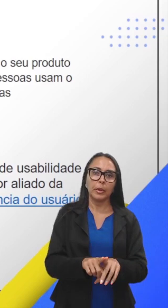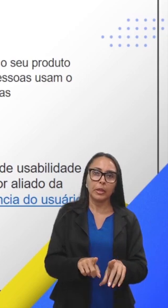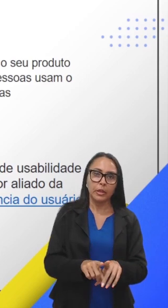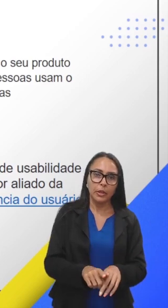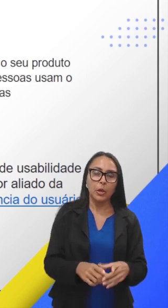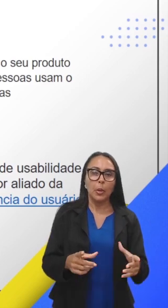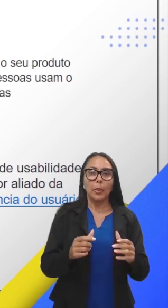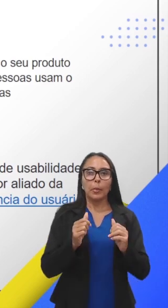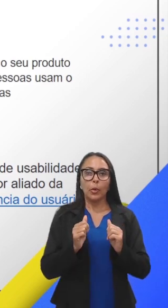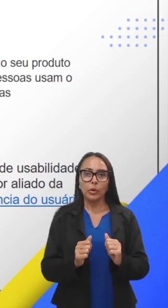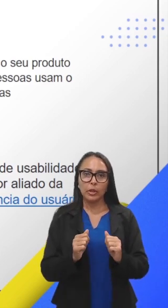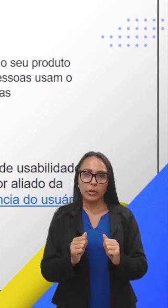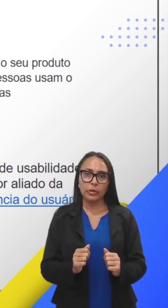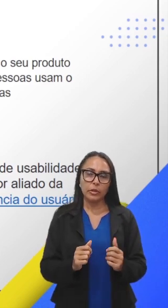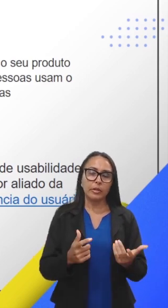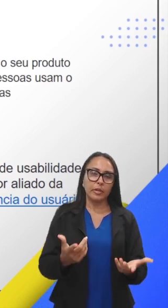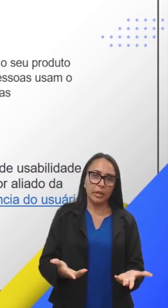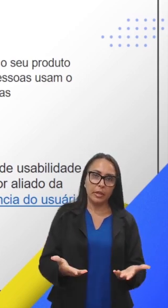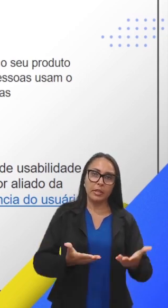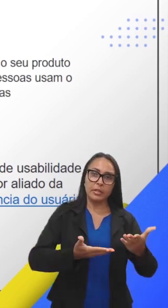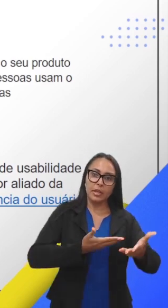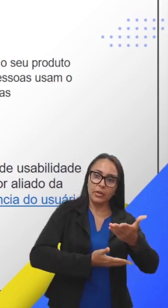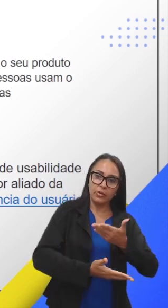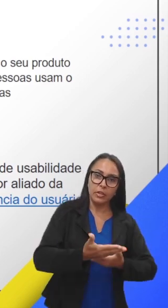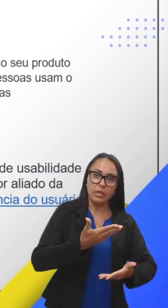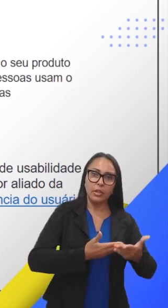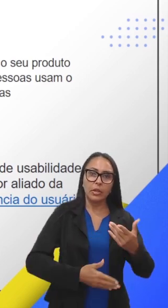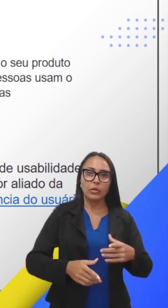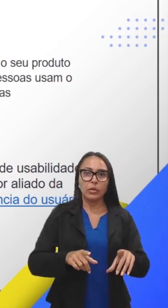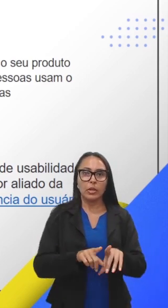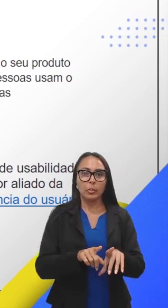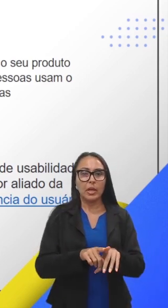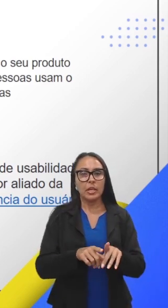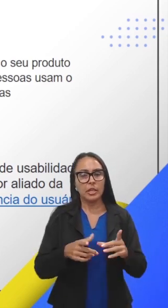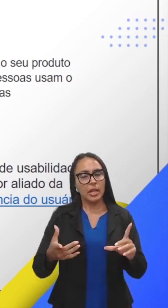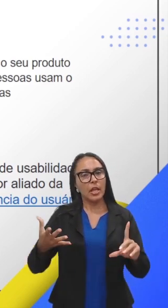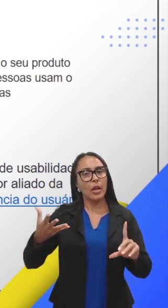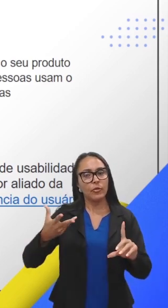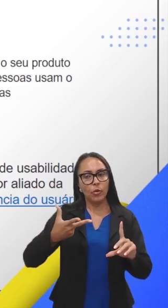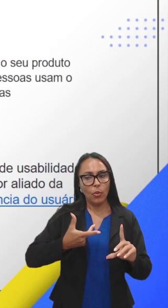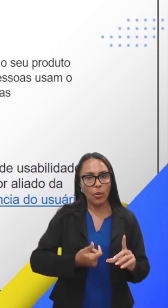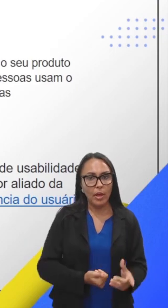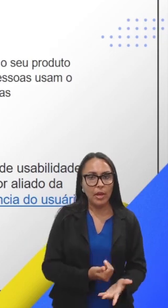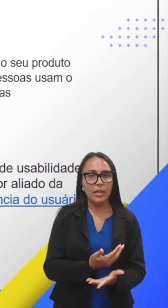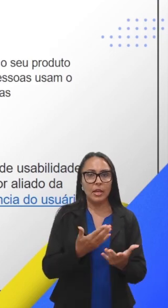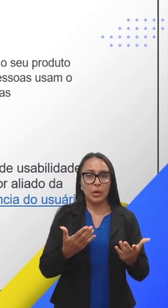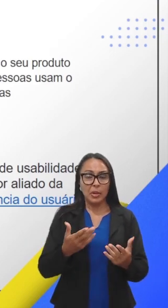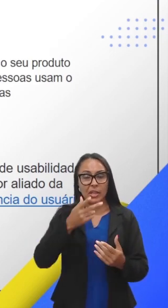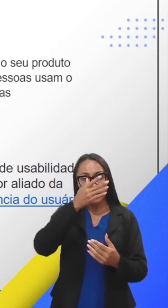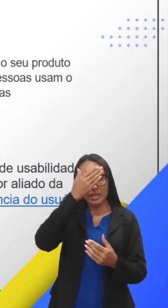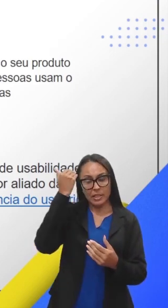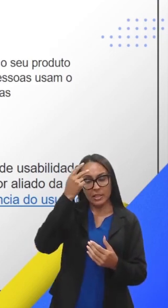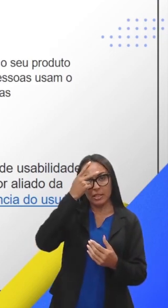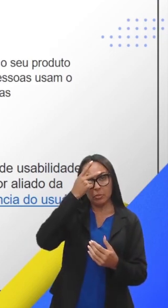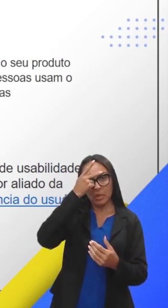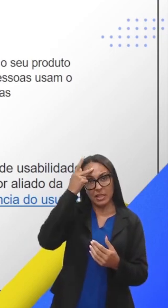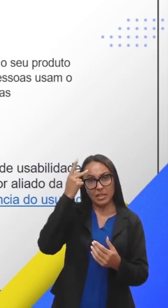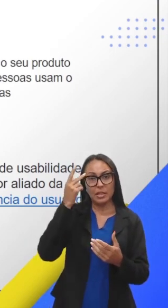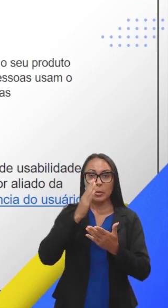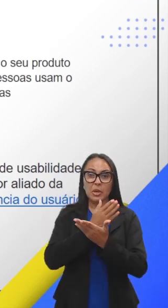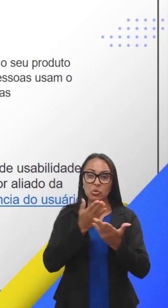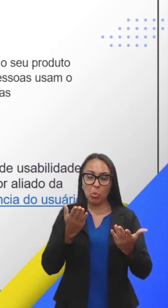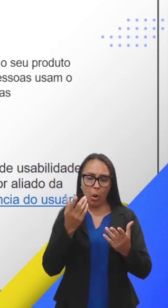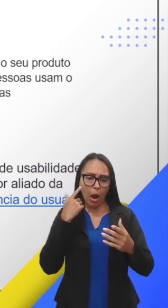pode ser serviços, o produto pode ser, inclusive, ser influência, então você tem que saber o público, que vai alcançar, você tem que saber se a sua linguagem,